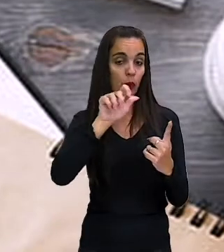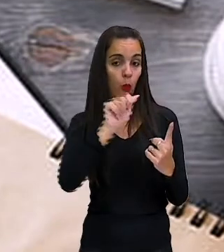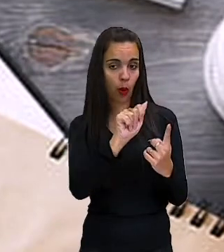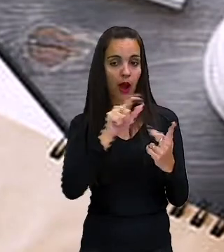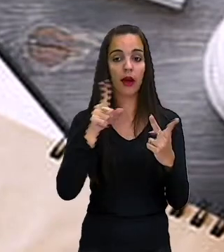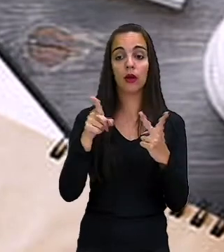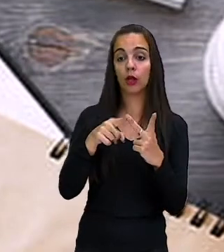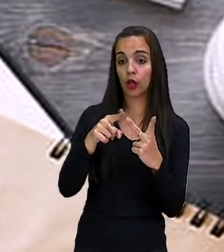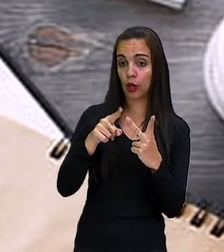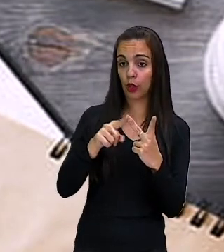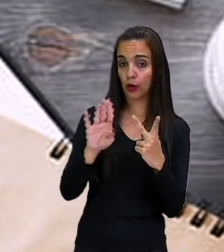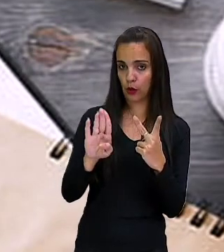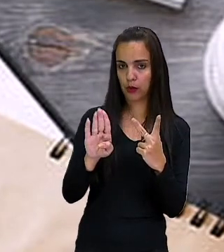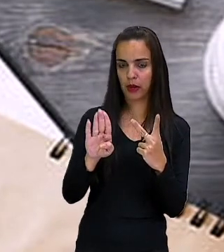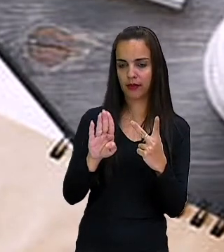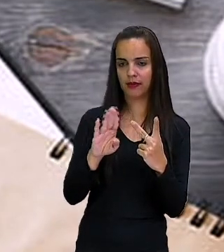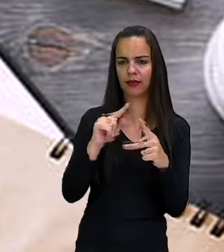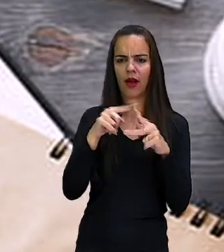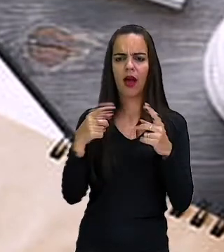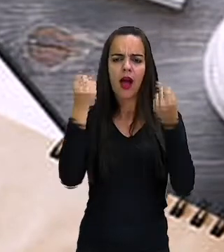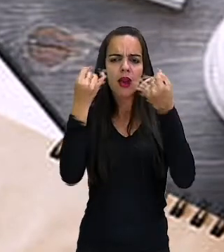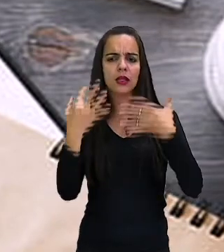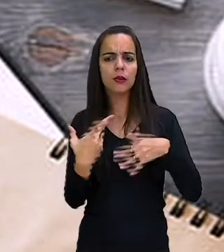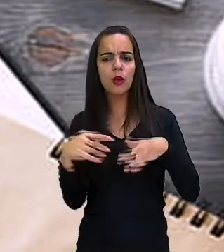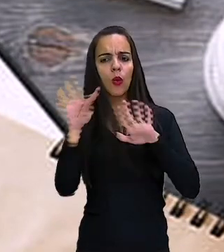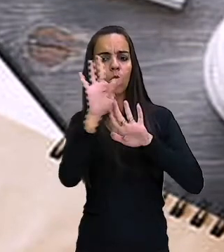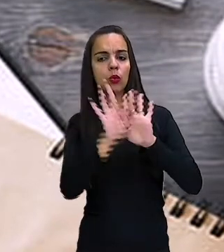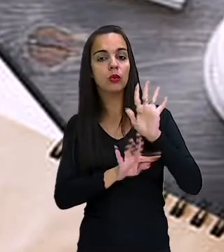caderno. Vamos observar quais são as opções?